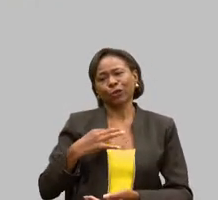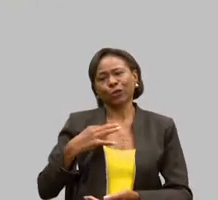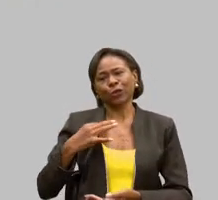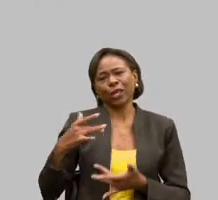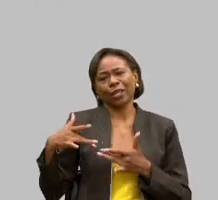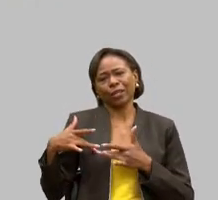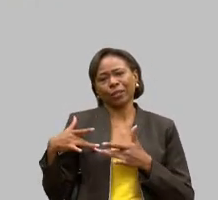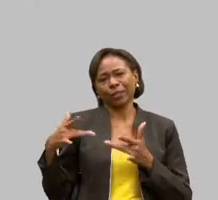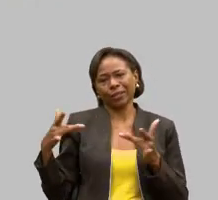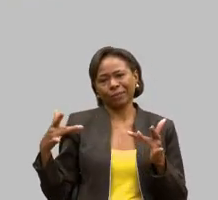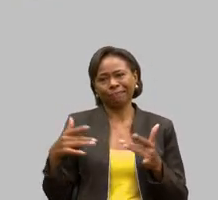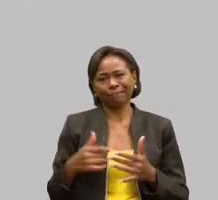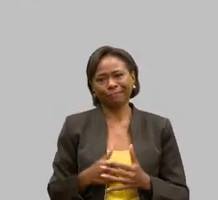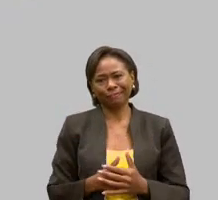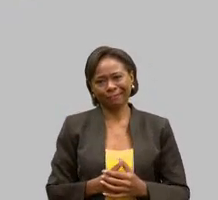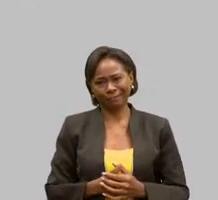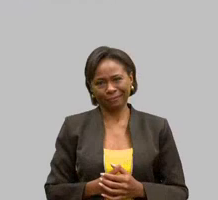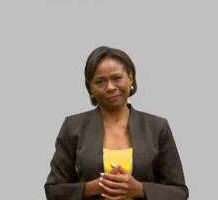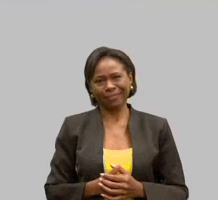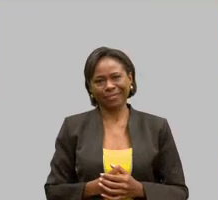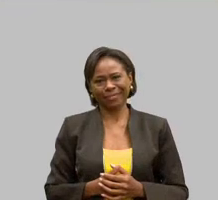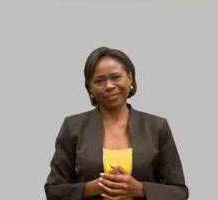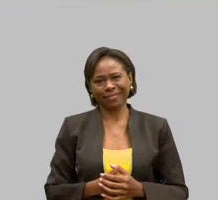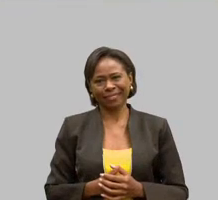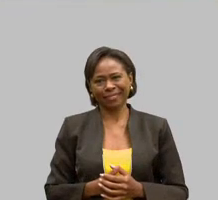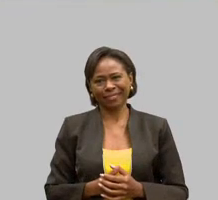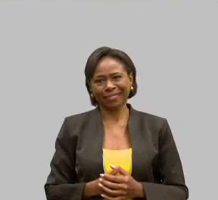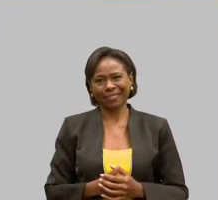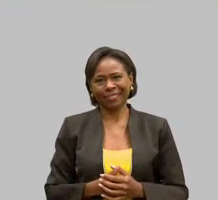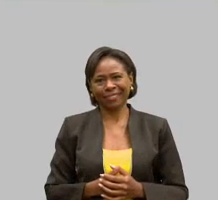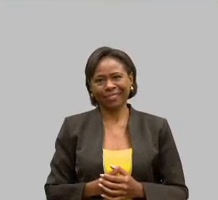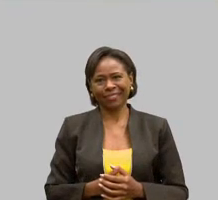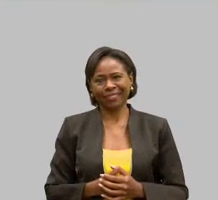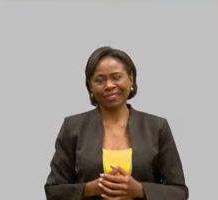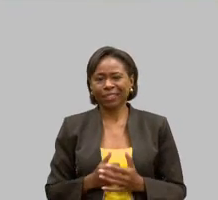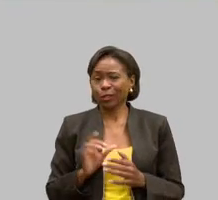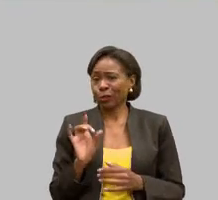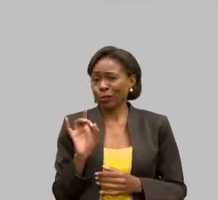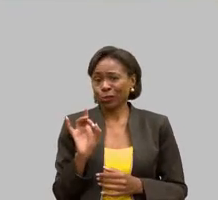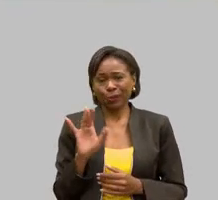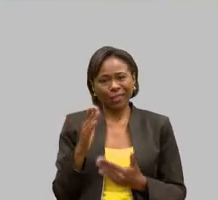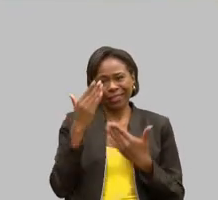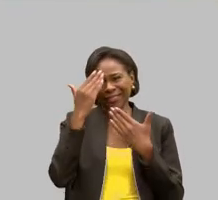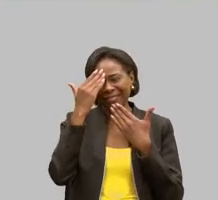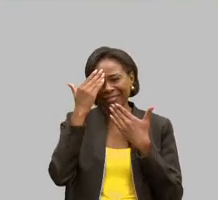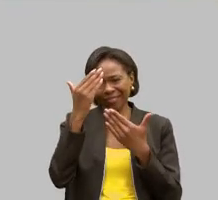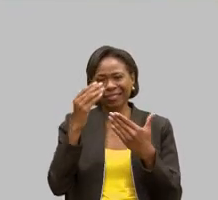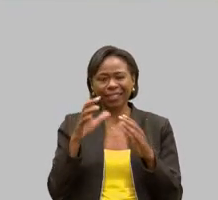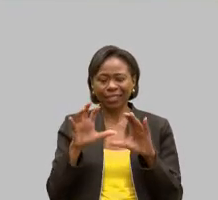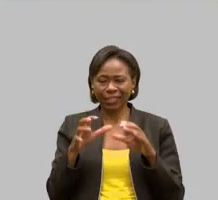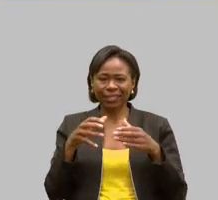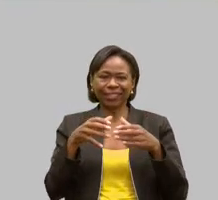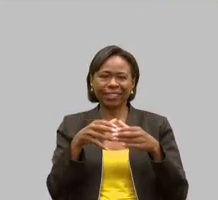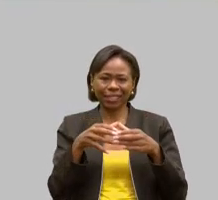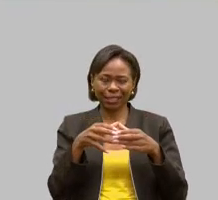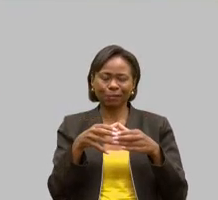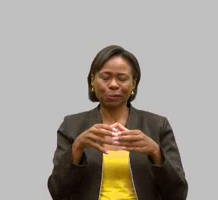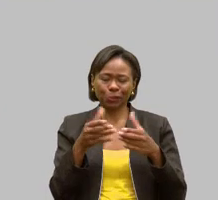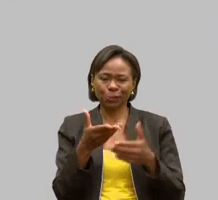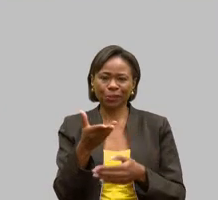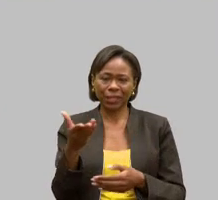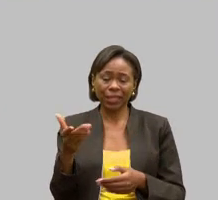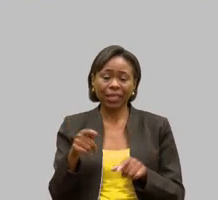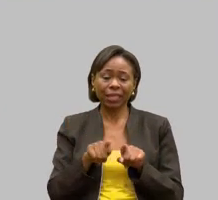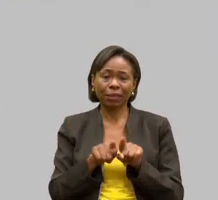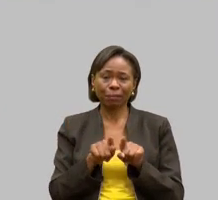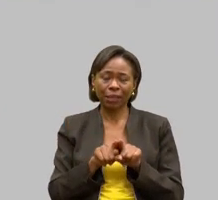Tem mais coisas? Eu acho que tem só que agradecer essa equipe toda e a federação,